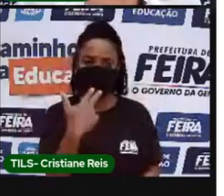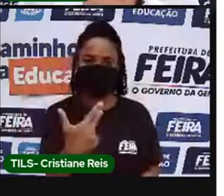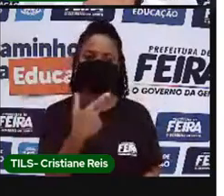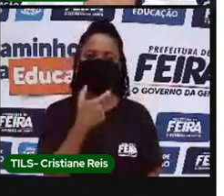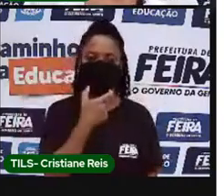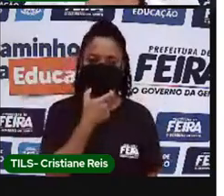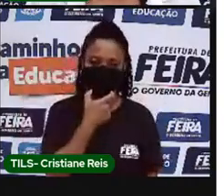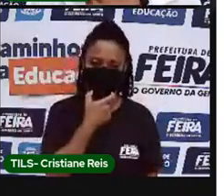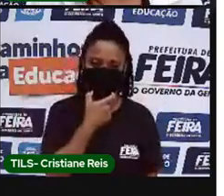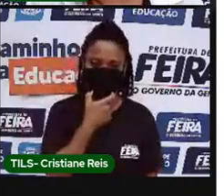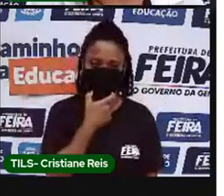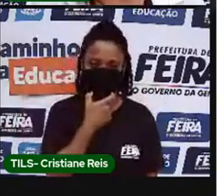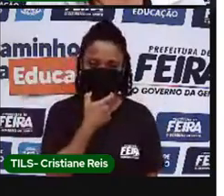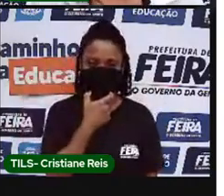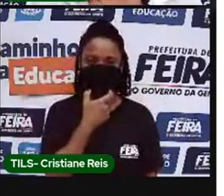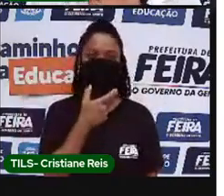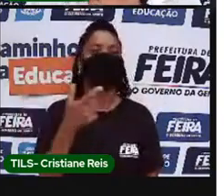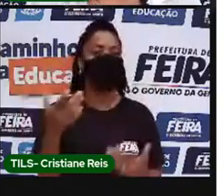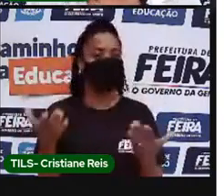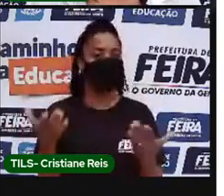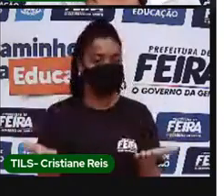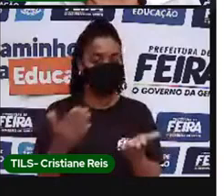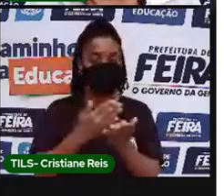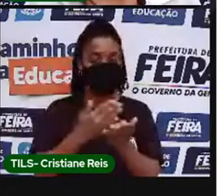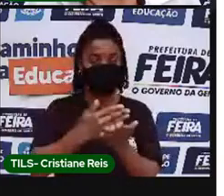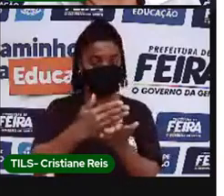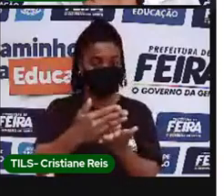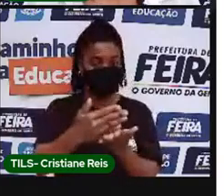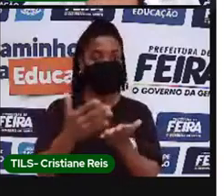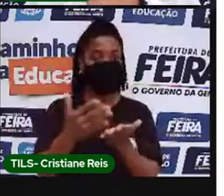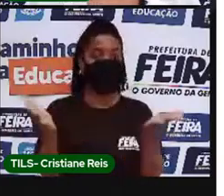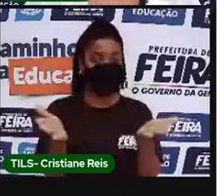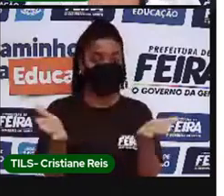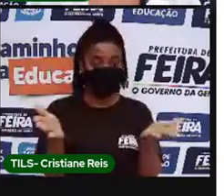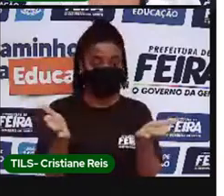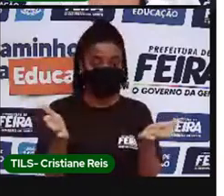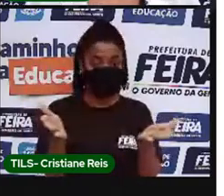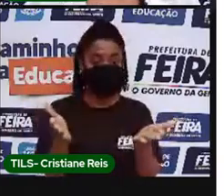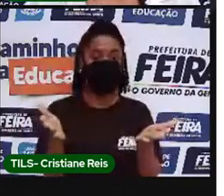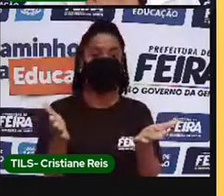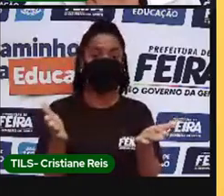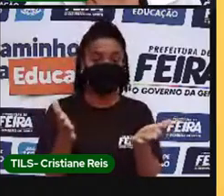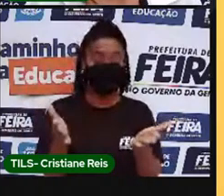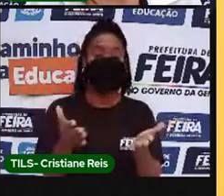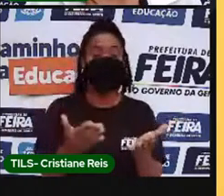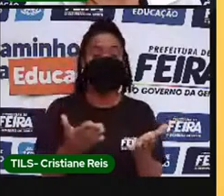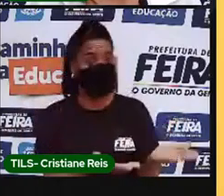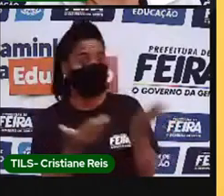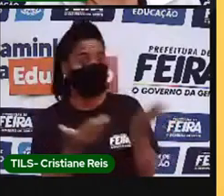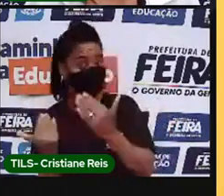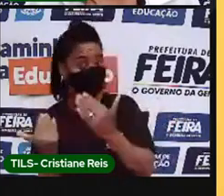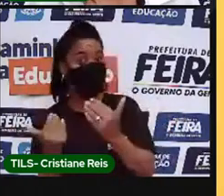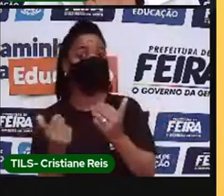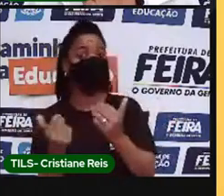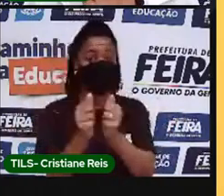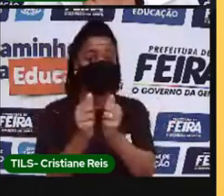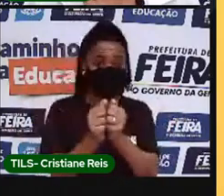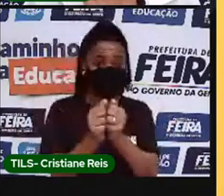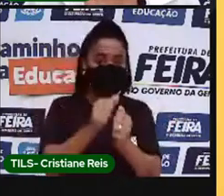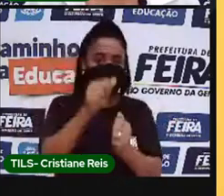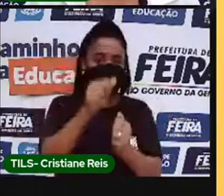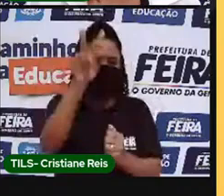Para começarmos esse encontro, gostaria que vocês me acompanhassem na leitura